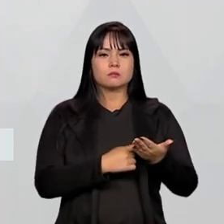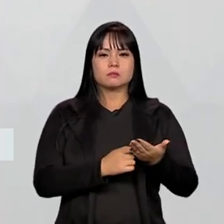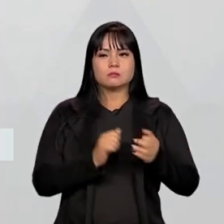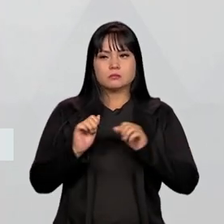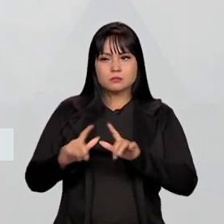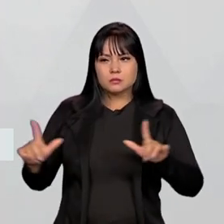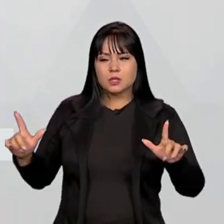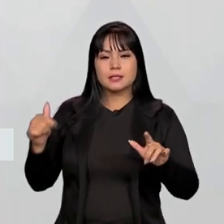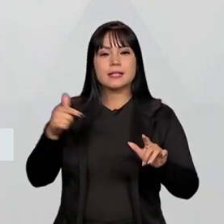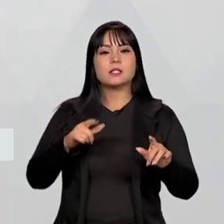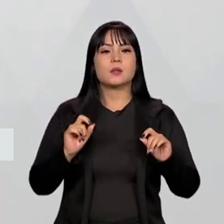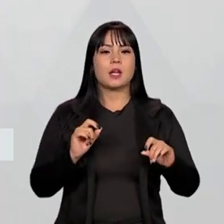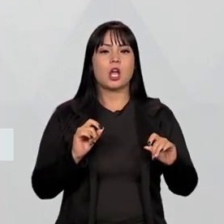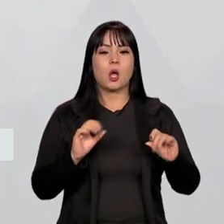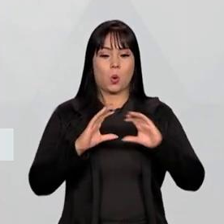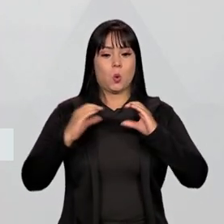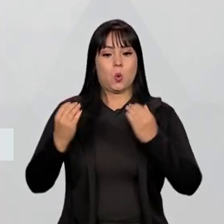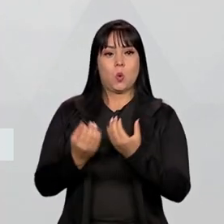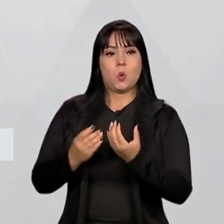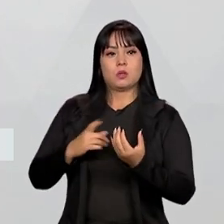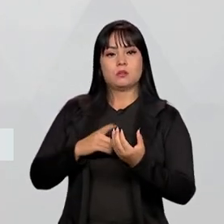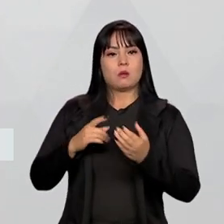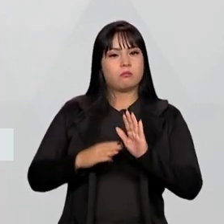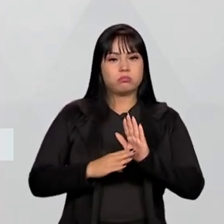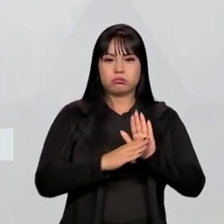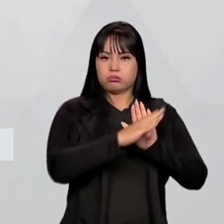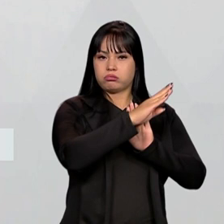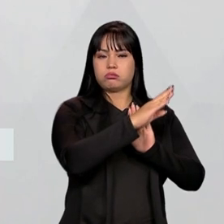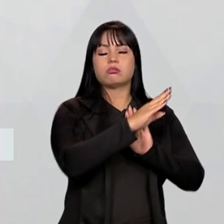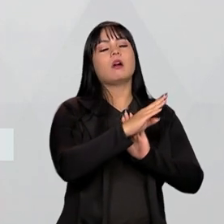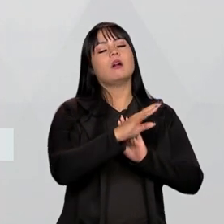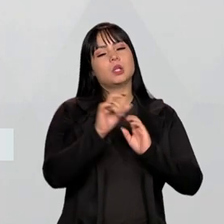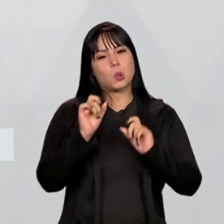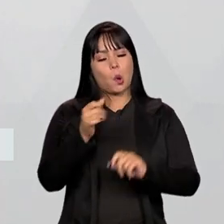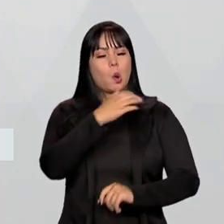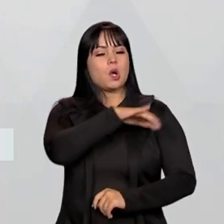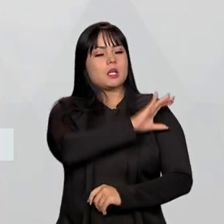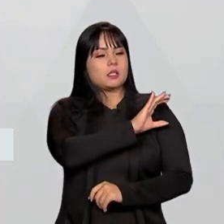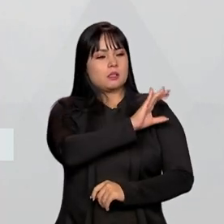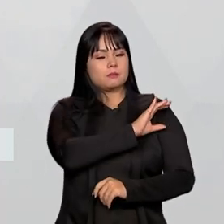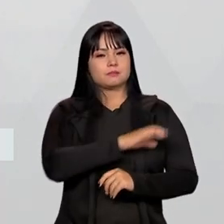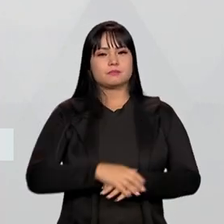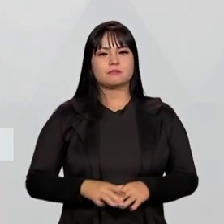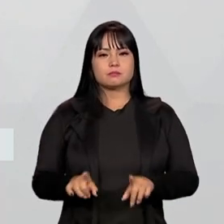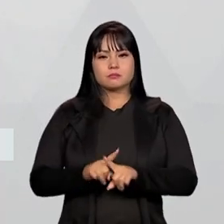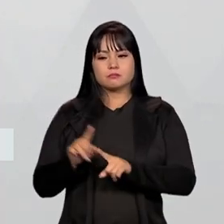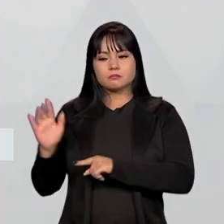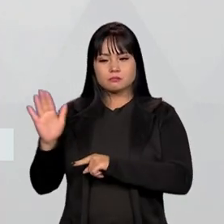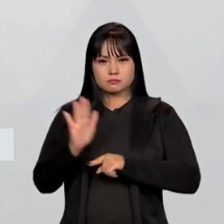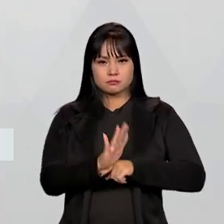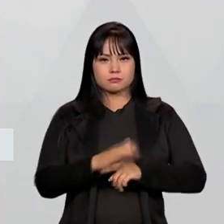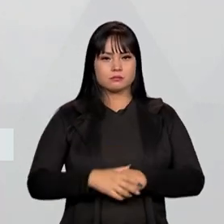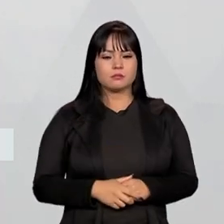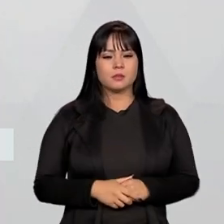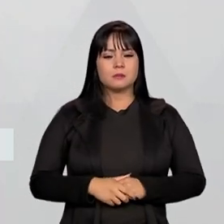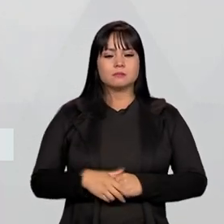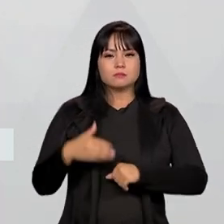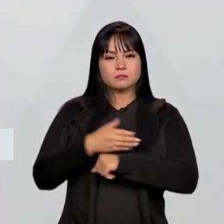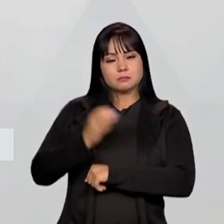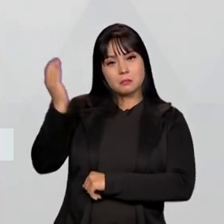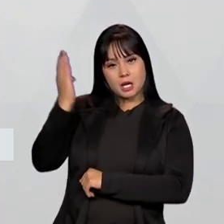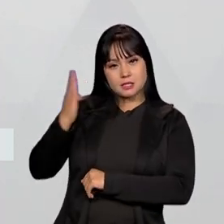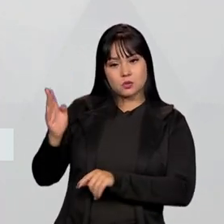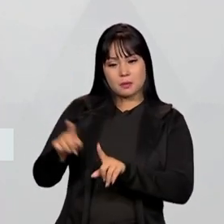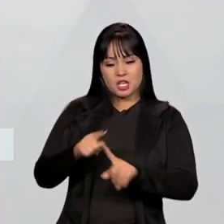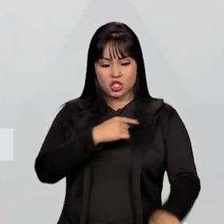desse Comitê de Alto Nível sobre Coordenação e Cooperação entre Brasil